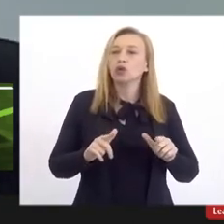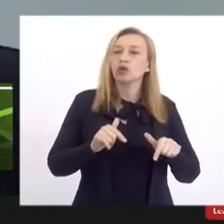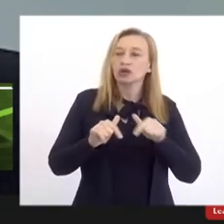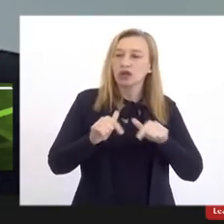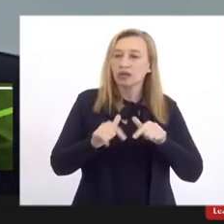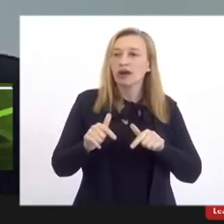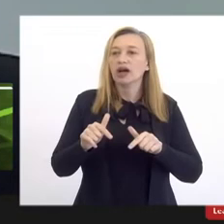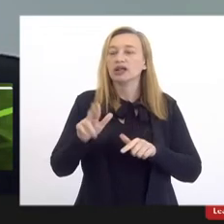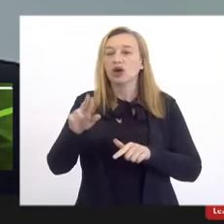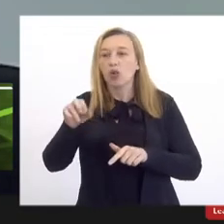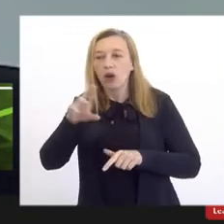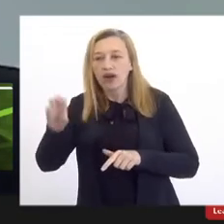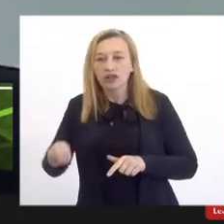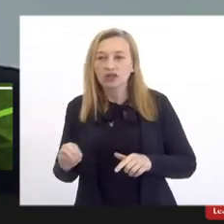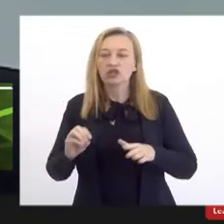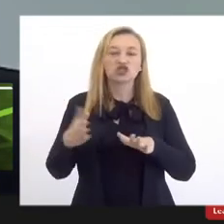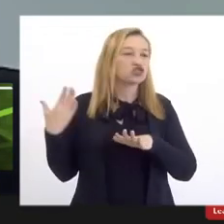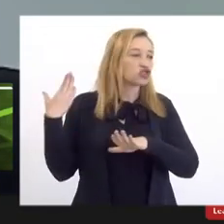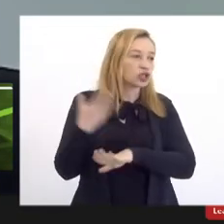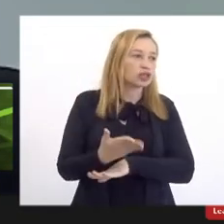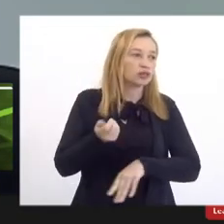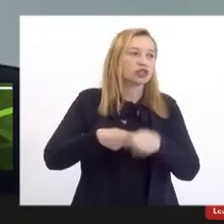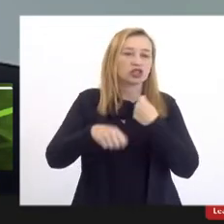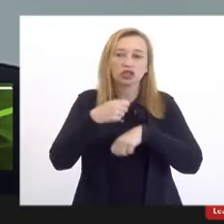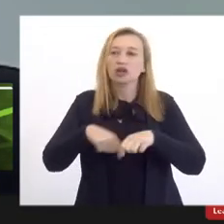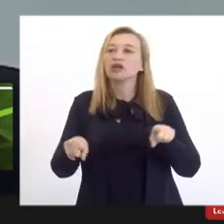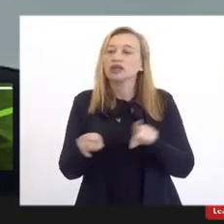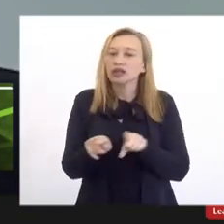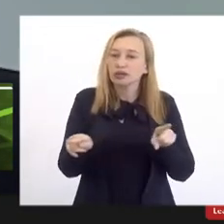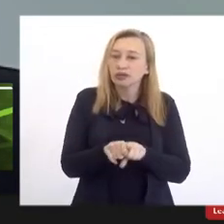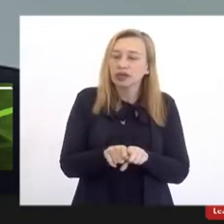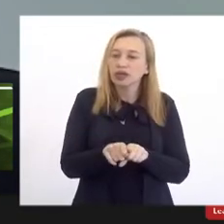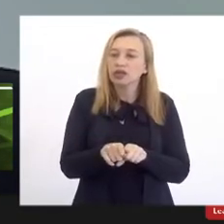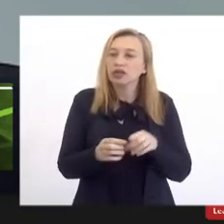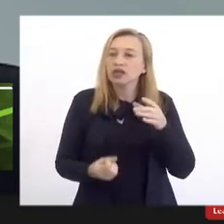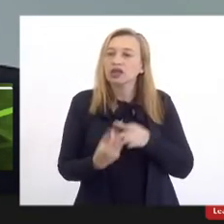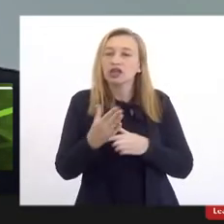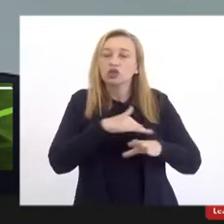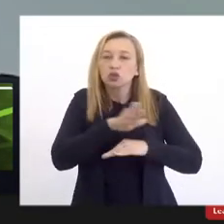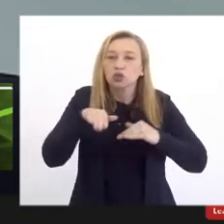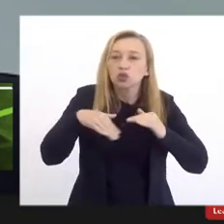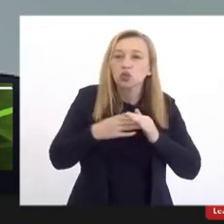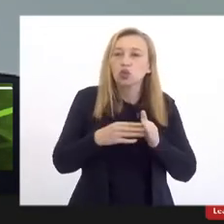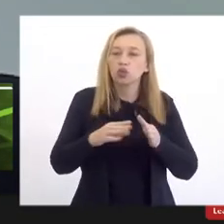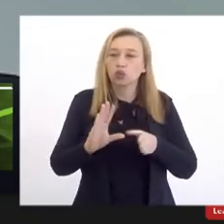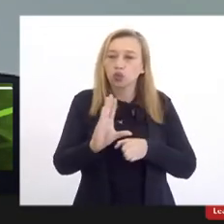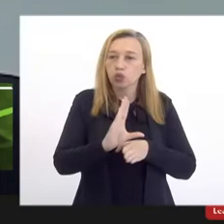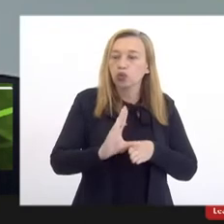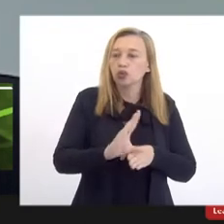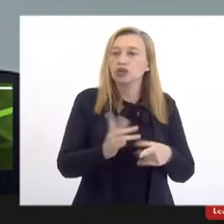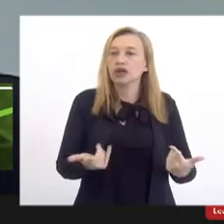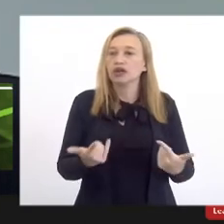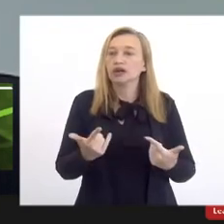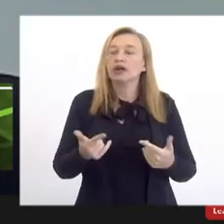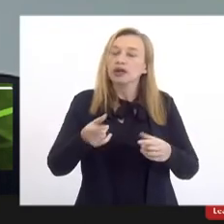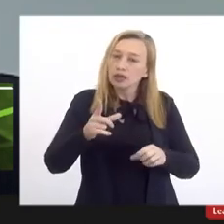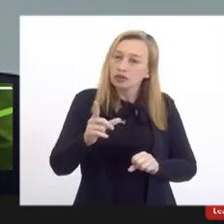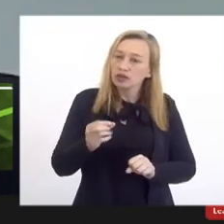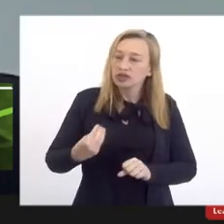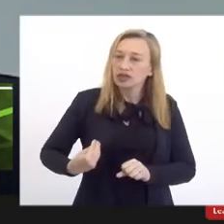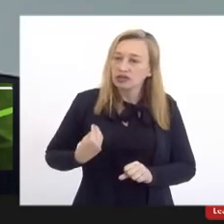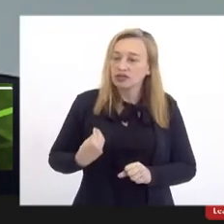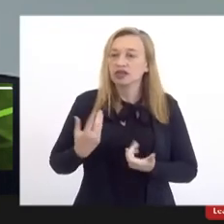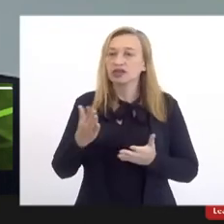que participam diretamente da gestão e que também constroem toda uma governança para que ela possa estar existindo